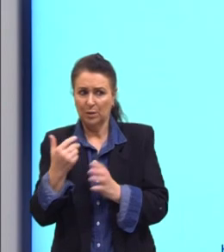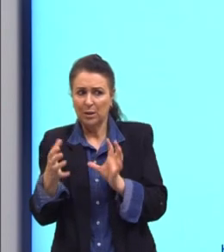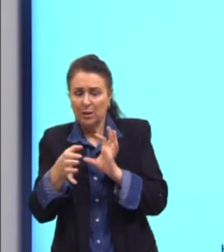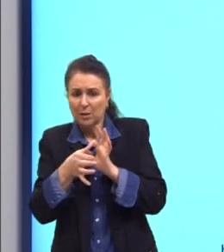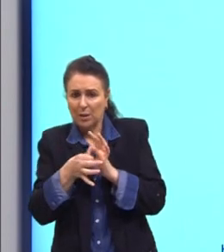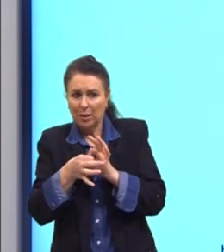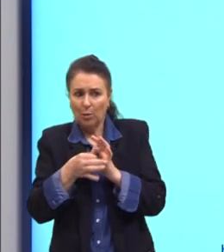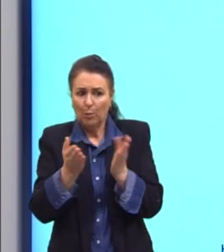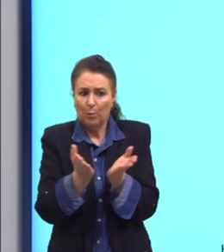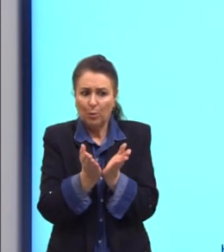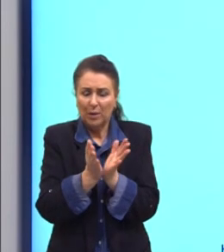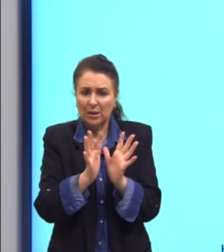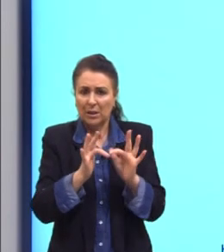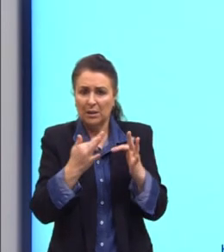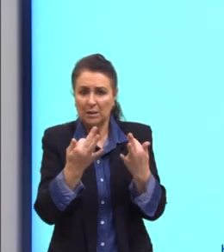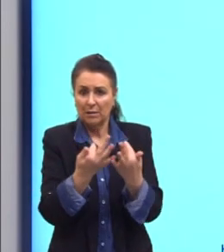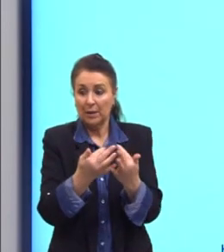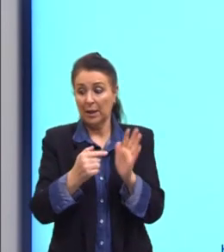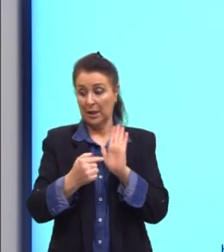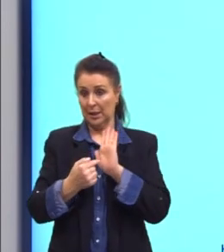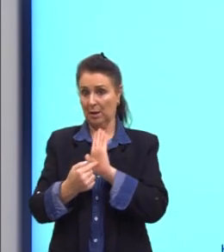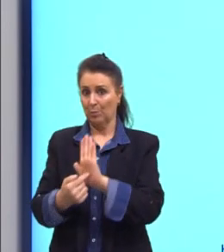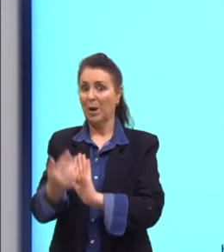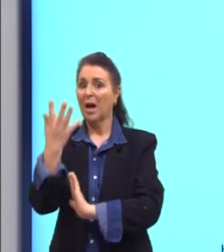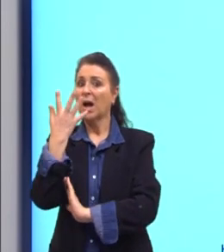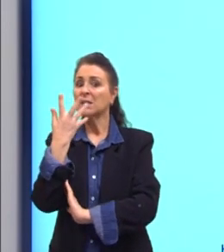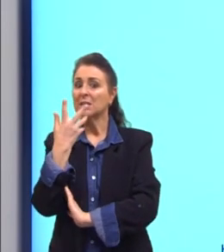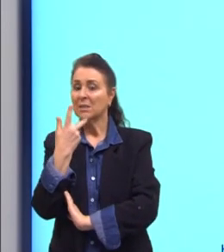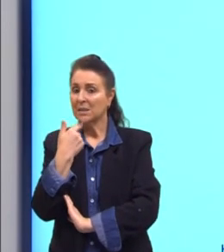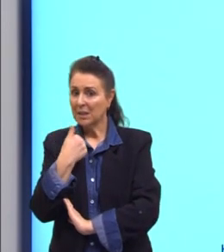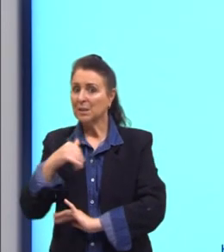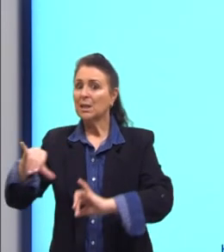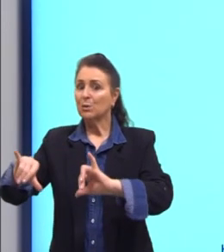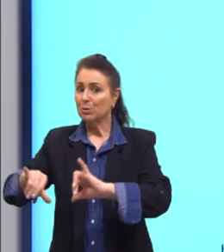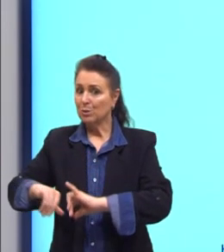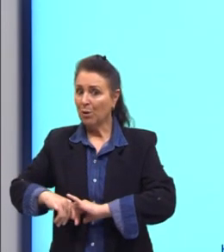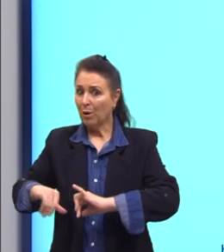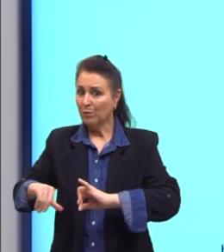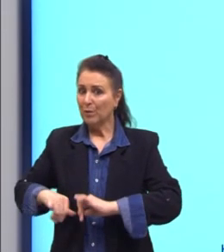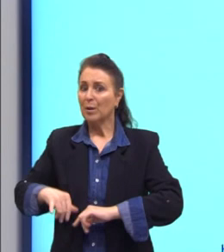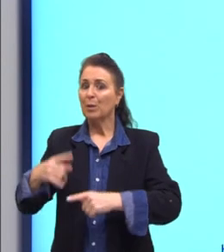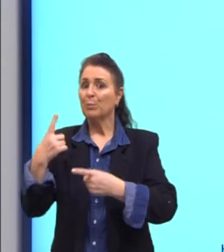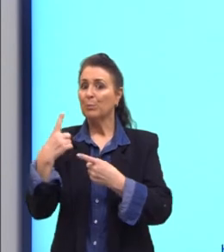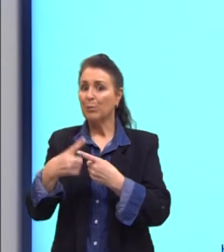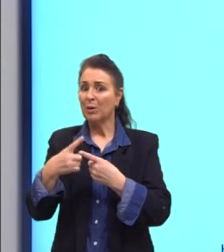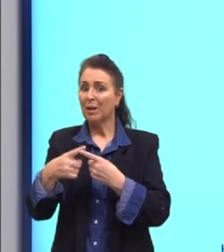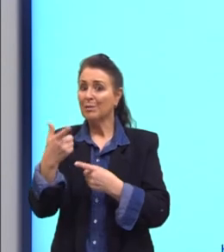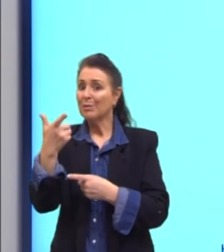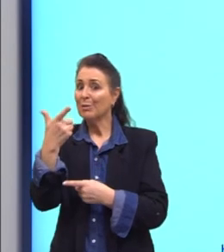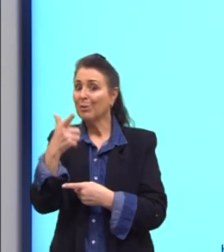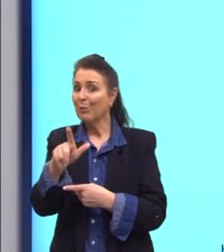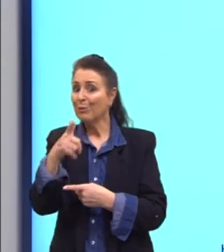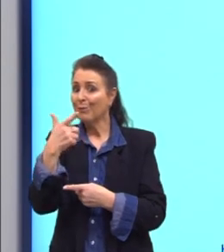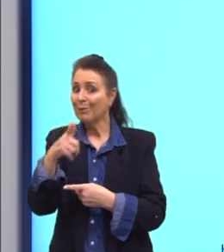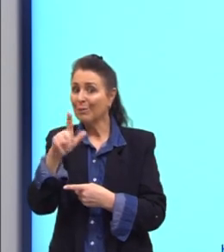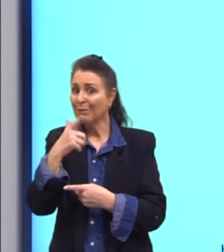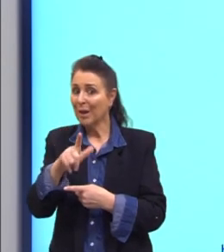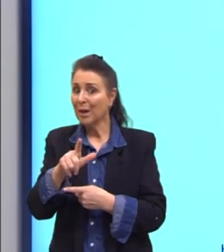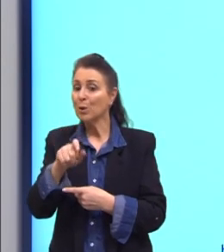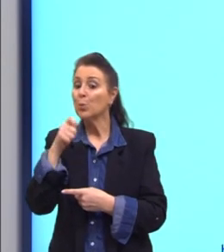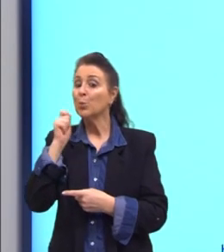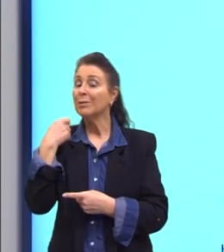Não. Está mostrando que as crianças estão submetidas a um tipo de privação. Porque elas são roubadas